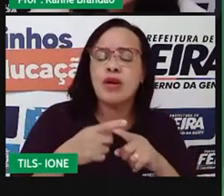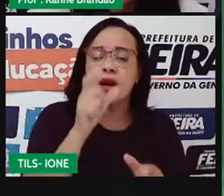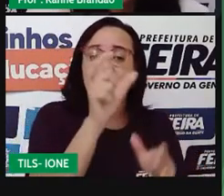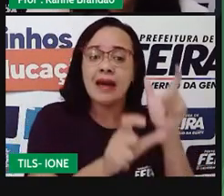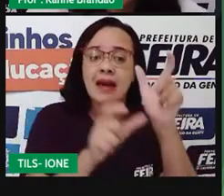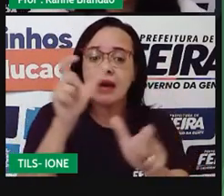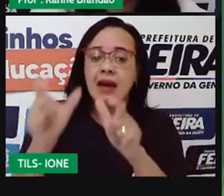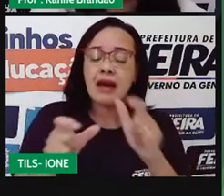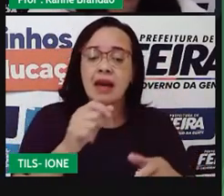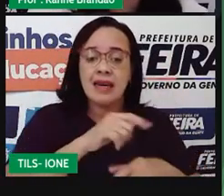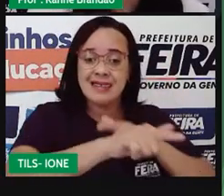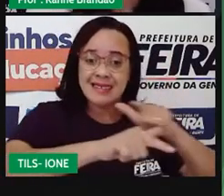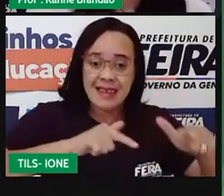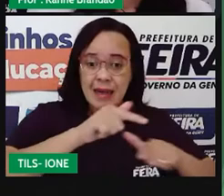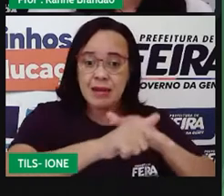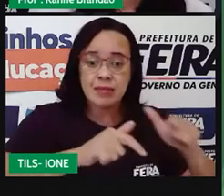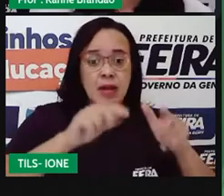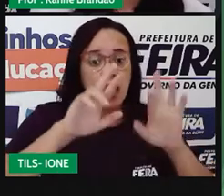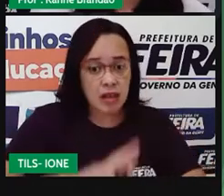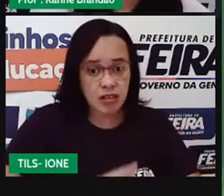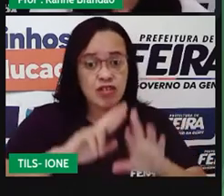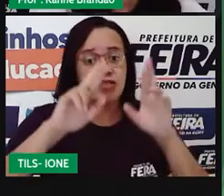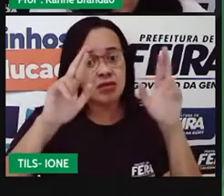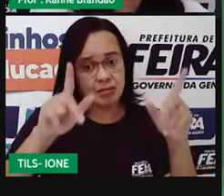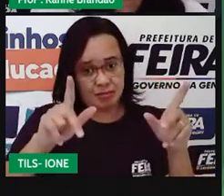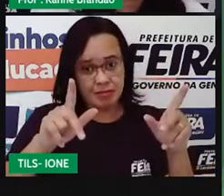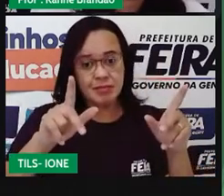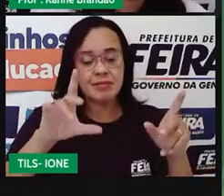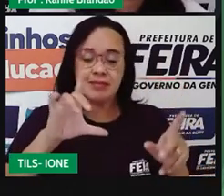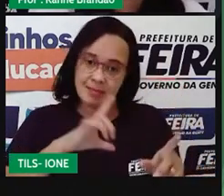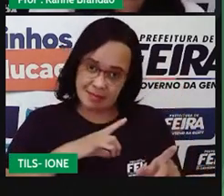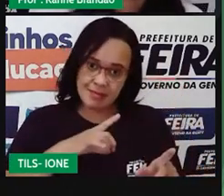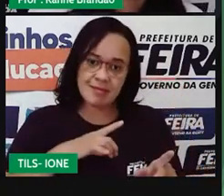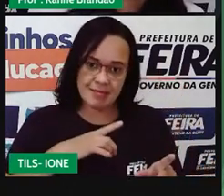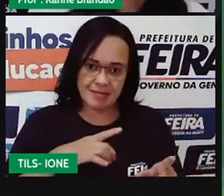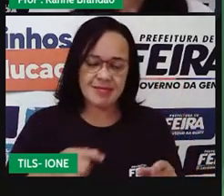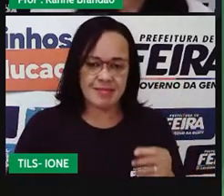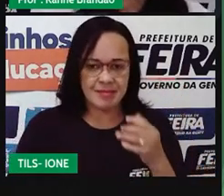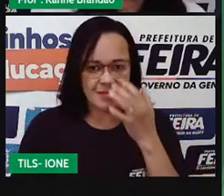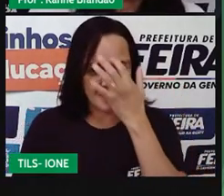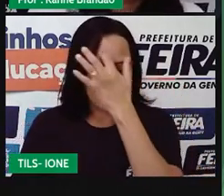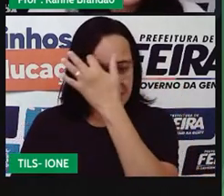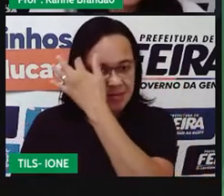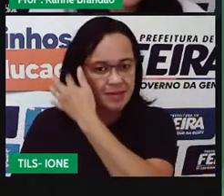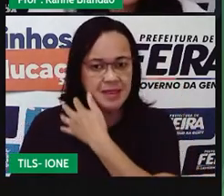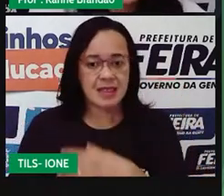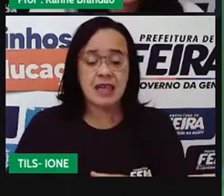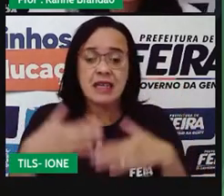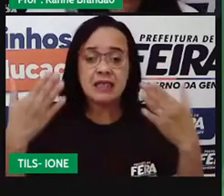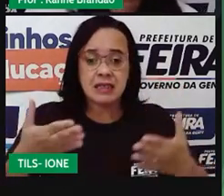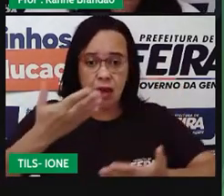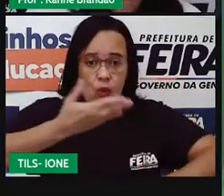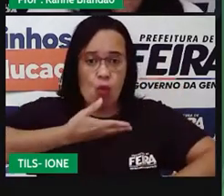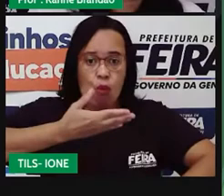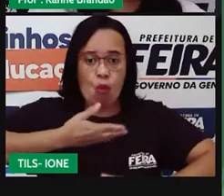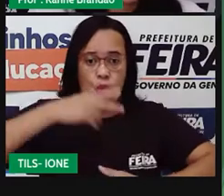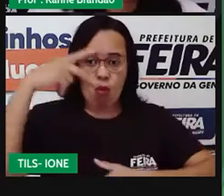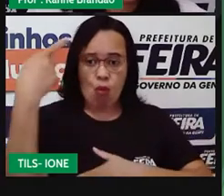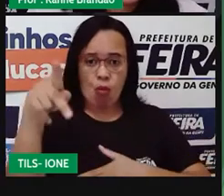diferentes. Então, o corpo deles também, vamos dizer assim, está adaptado a